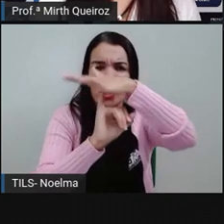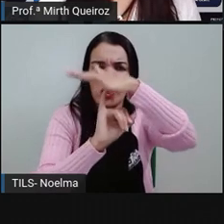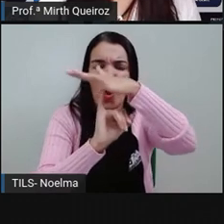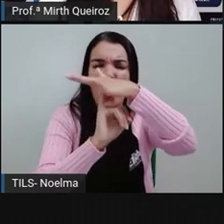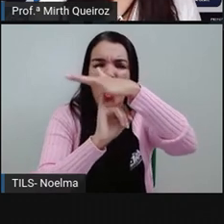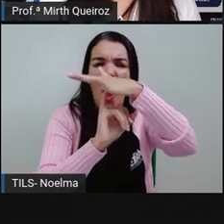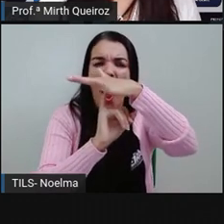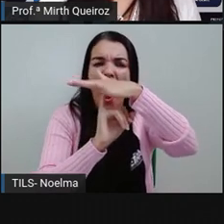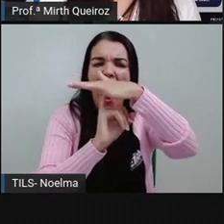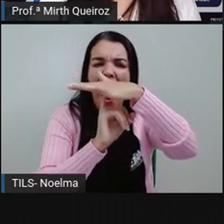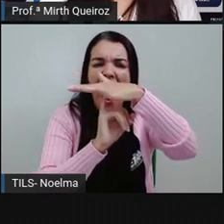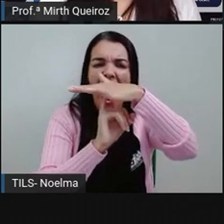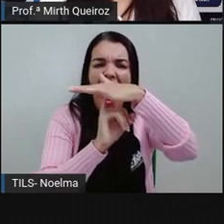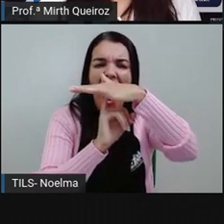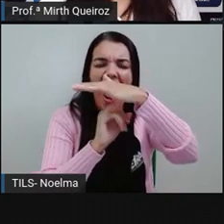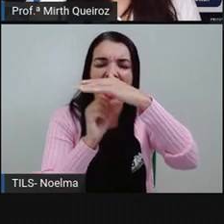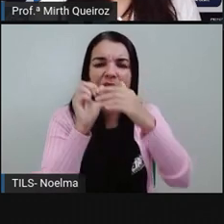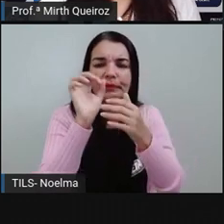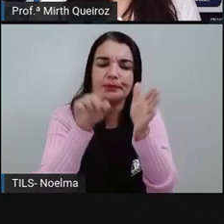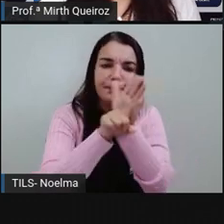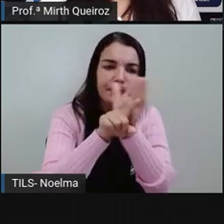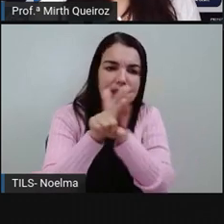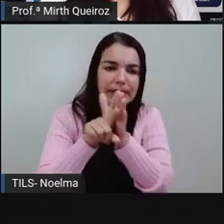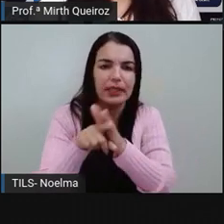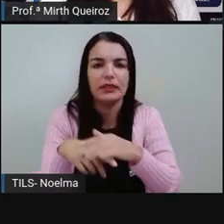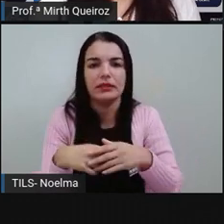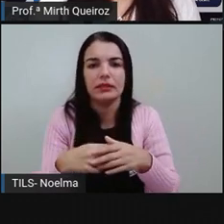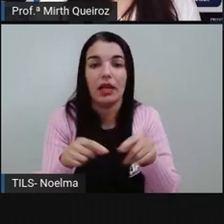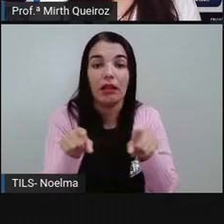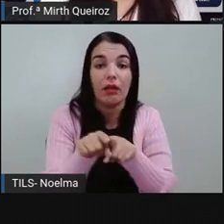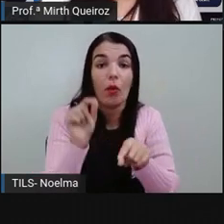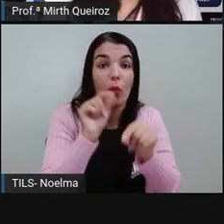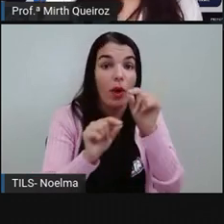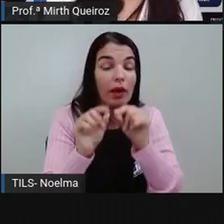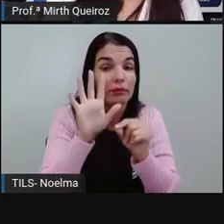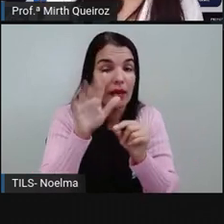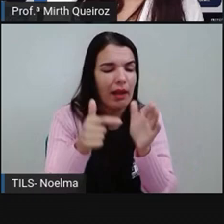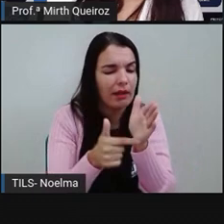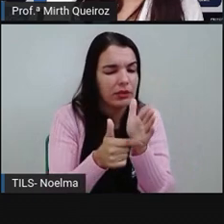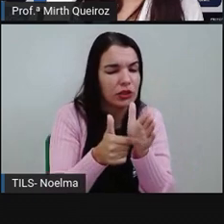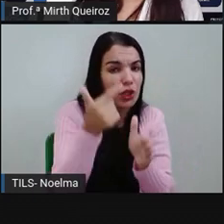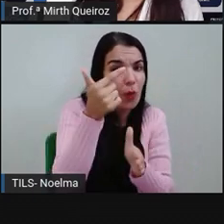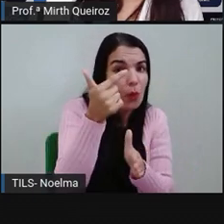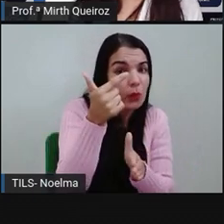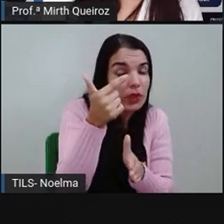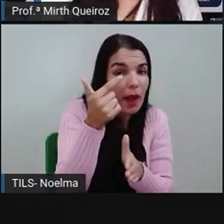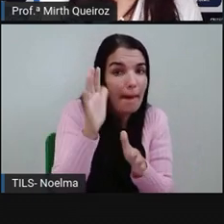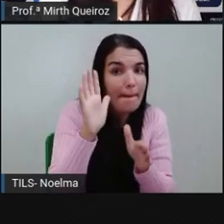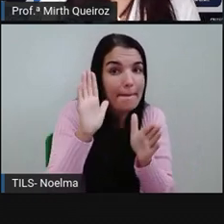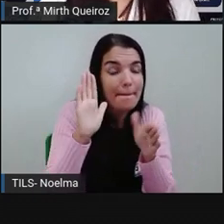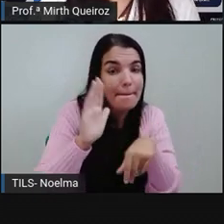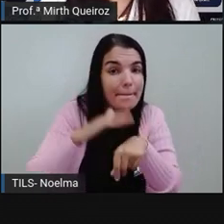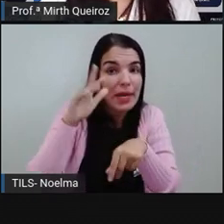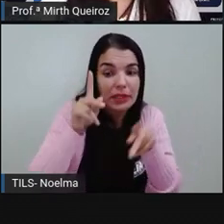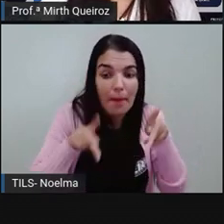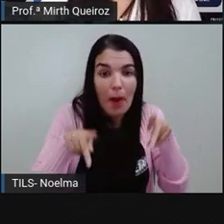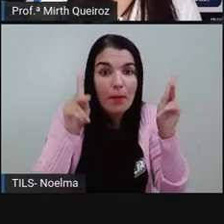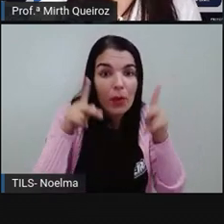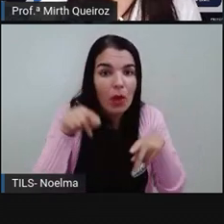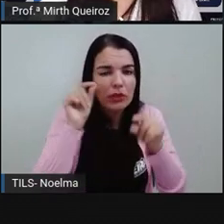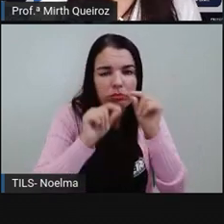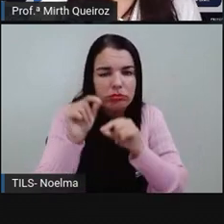E ela é a região, a terceira mais populosa. Lembrando que a segunda mais populosa seria quem?